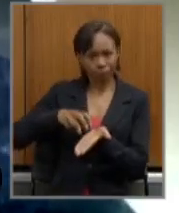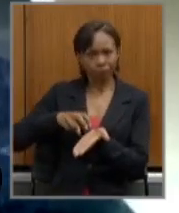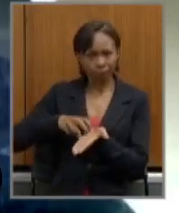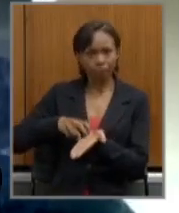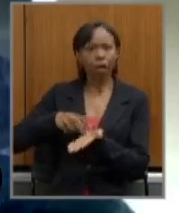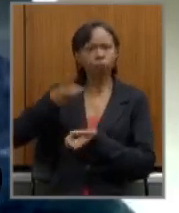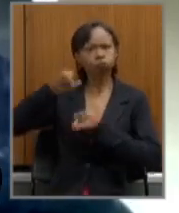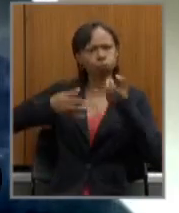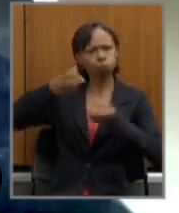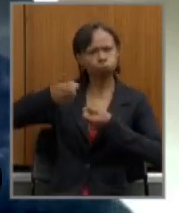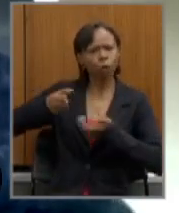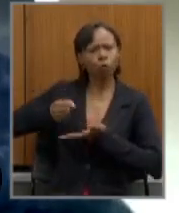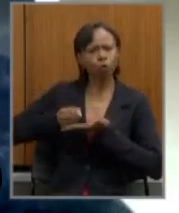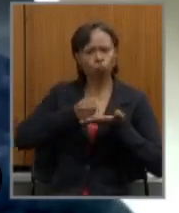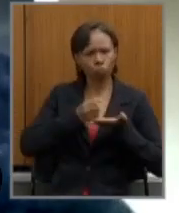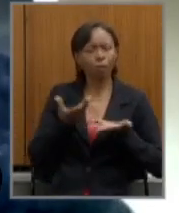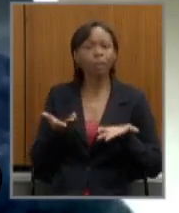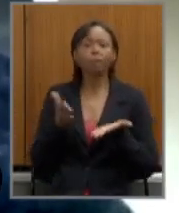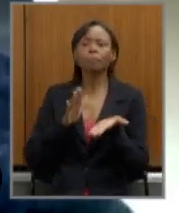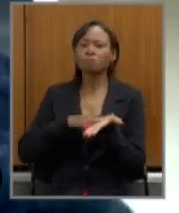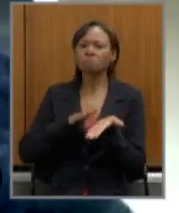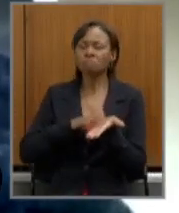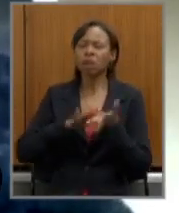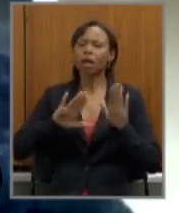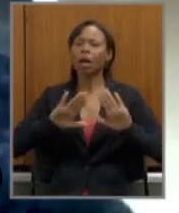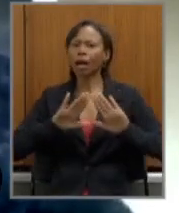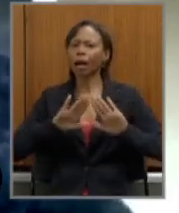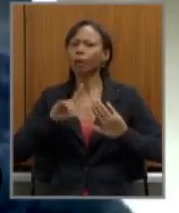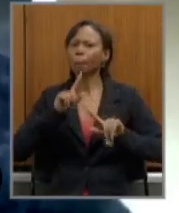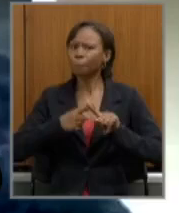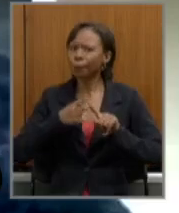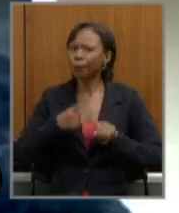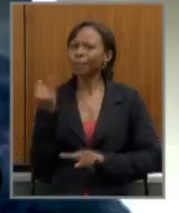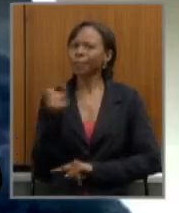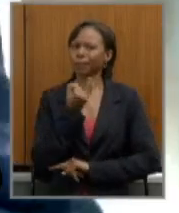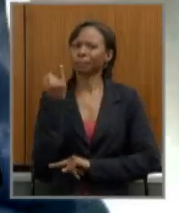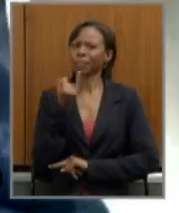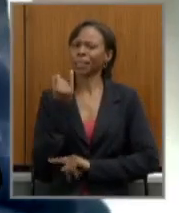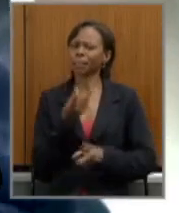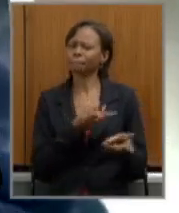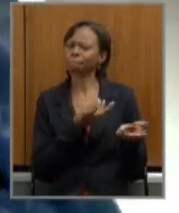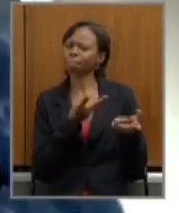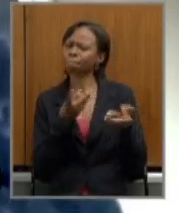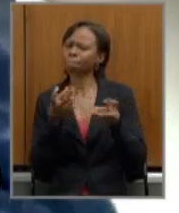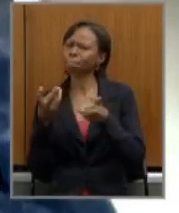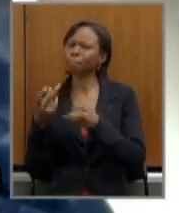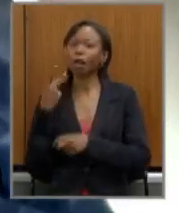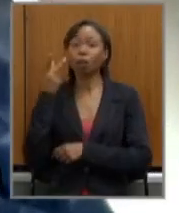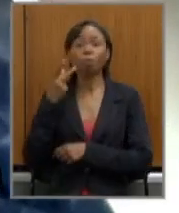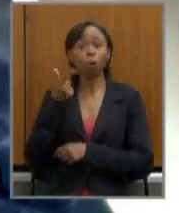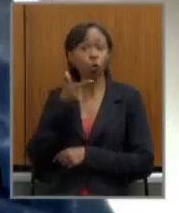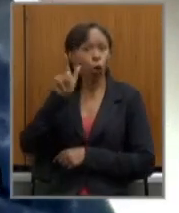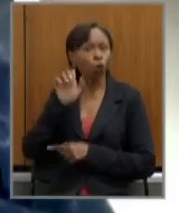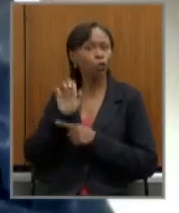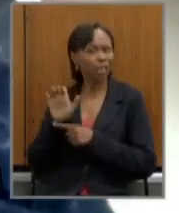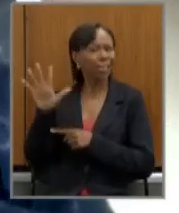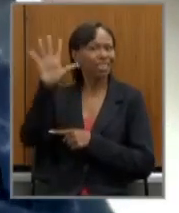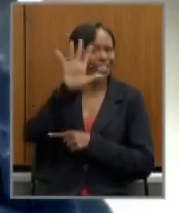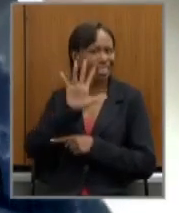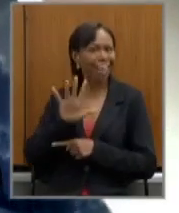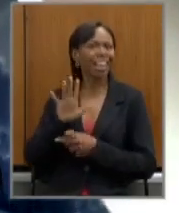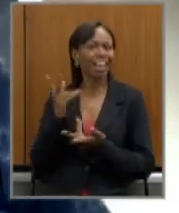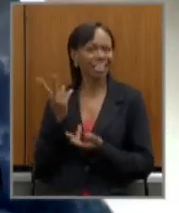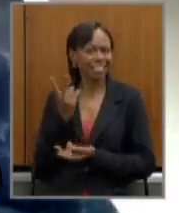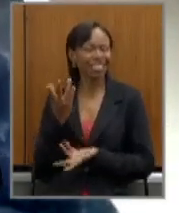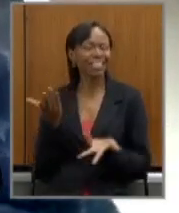contribuições e eu quero aqui parabenizar a casa que foi muito importante ouvir os parlamentares de outros estados que debateram a